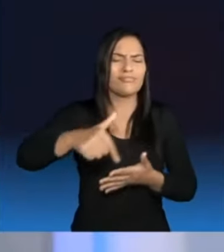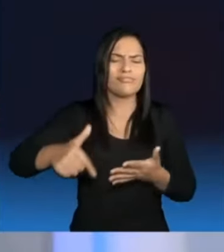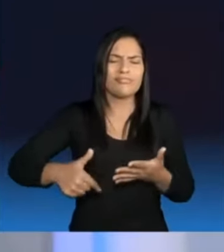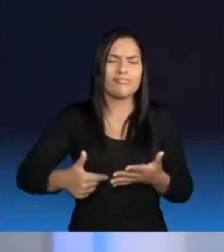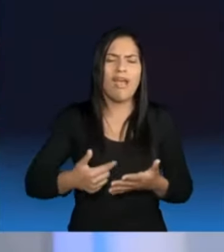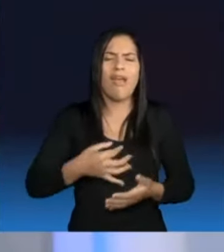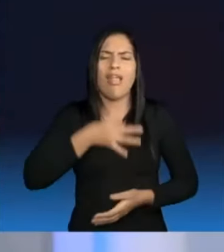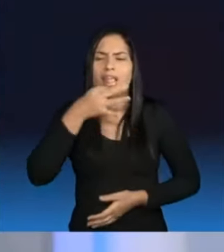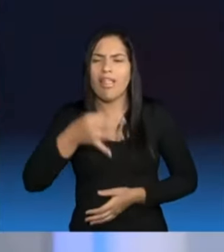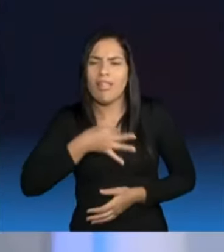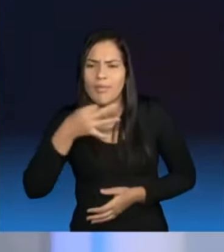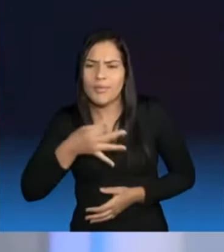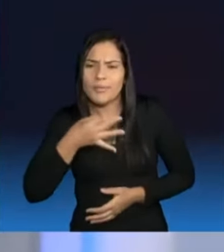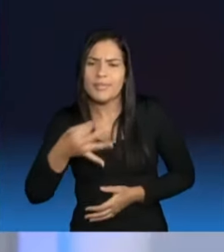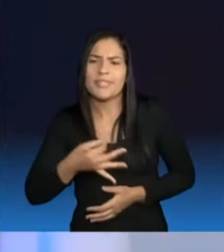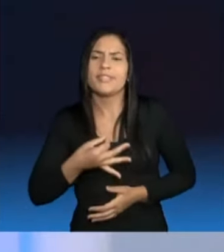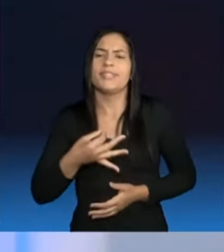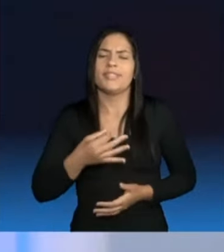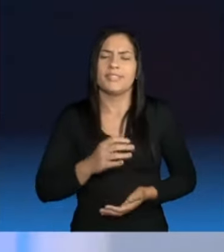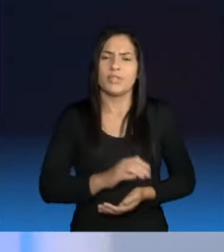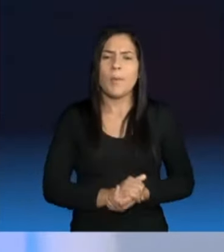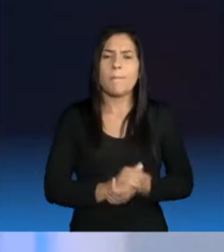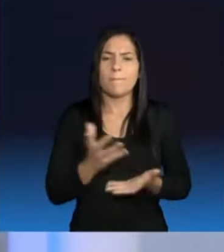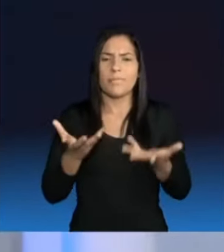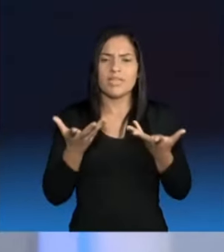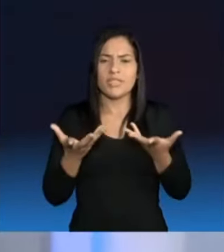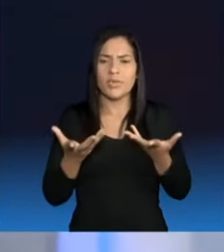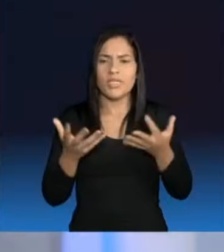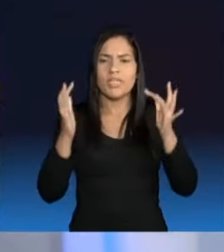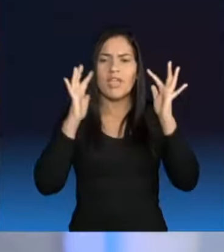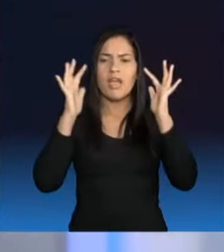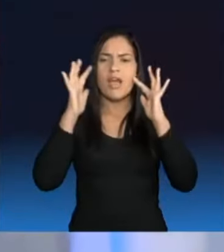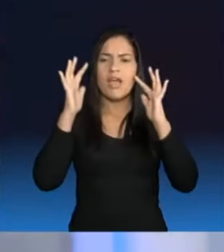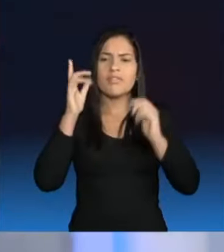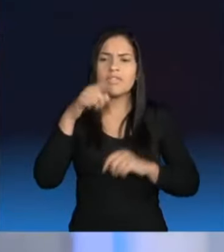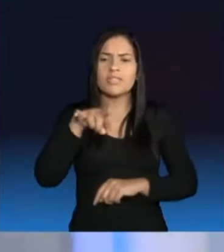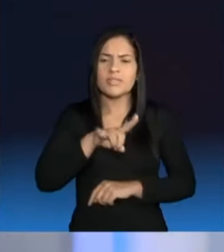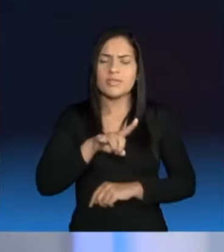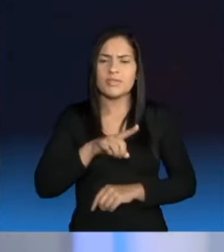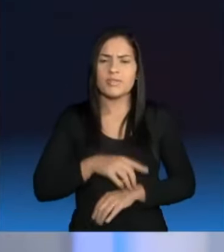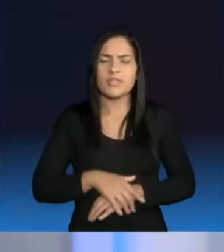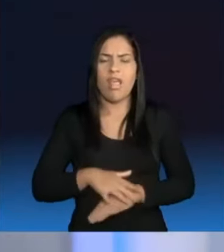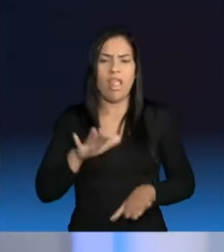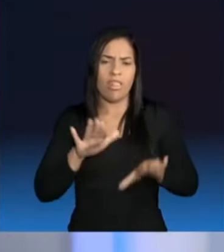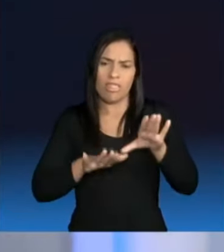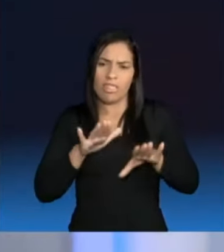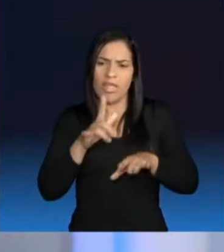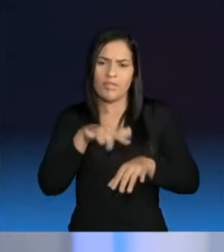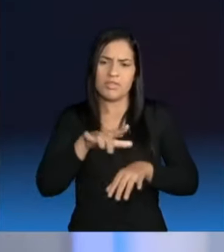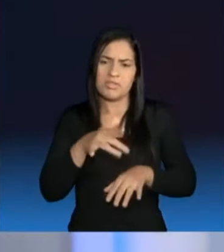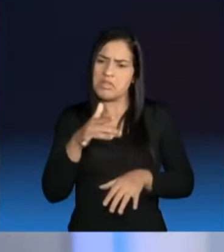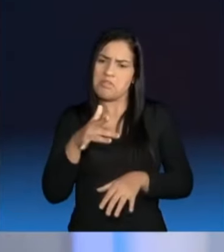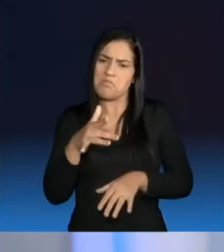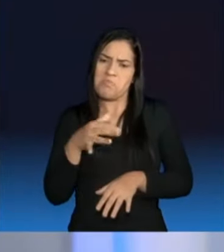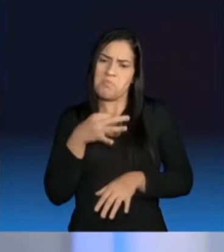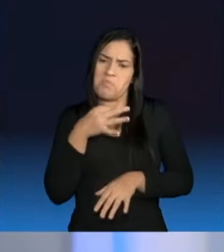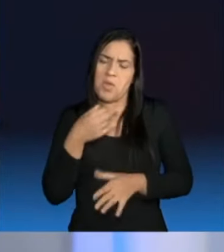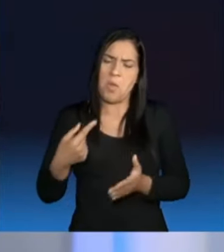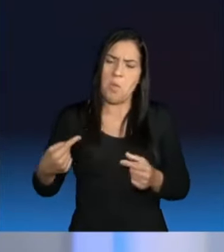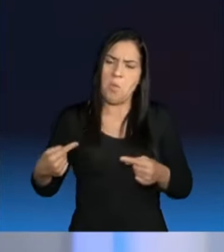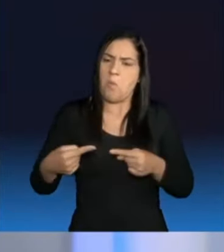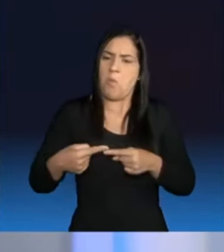falácias que o candidato trouxe na resposta, mas eu queria aqui trazer uma reflexão. talvez você que está assistindo não concorde em tudo comigo,